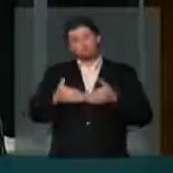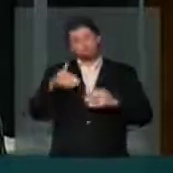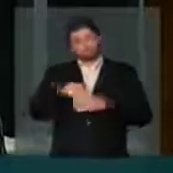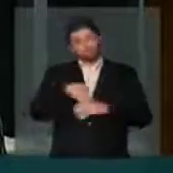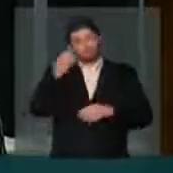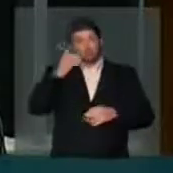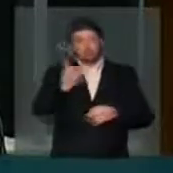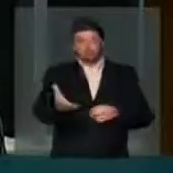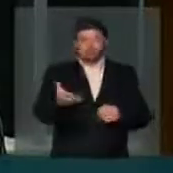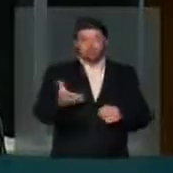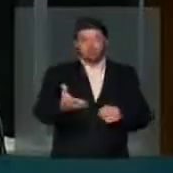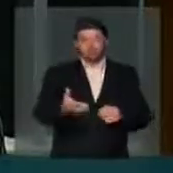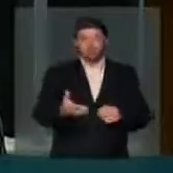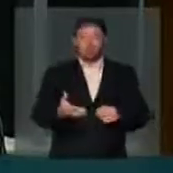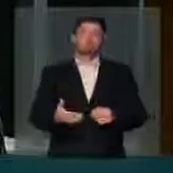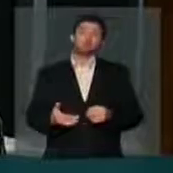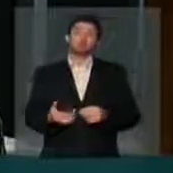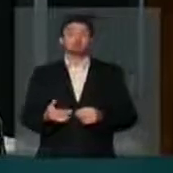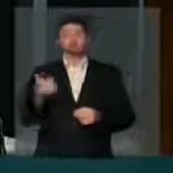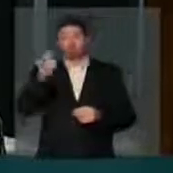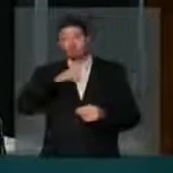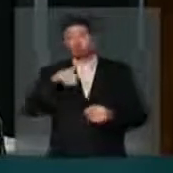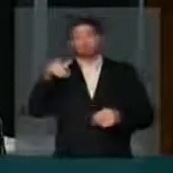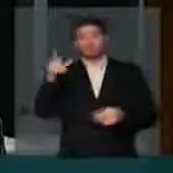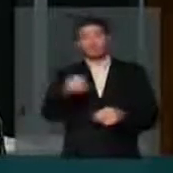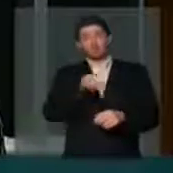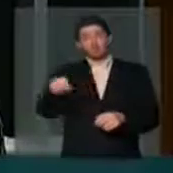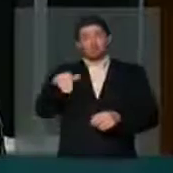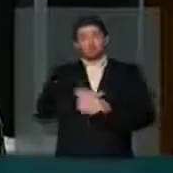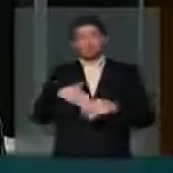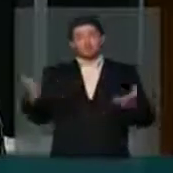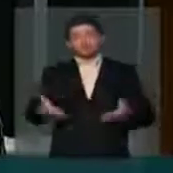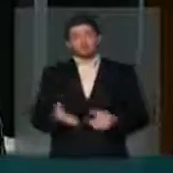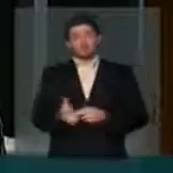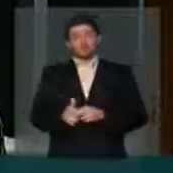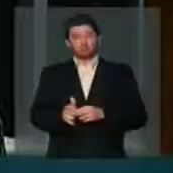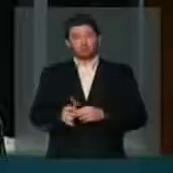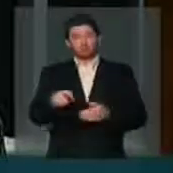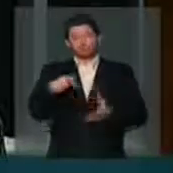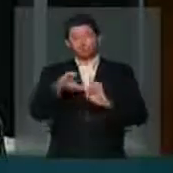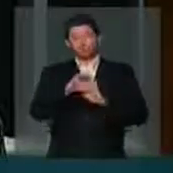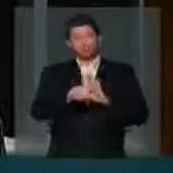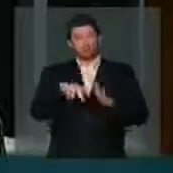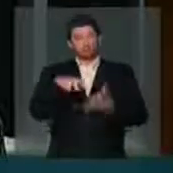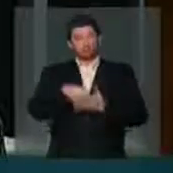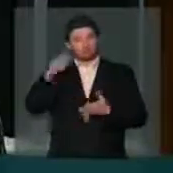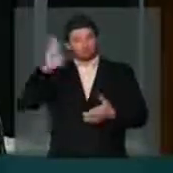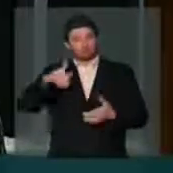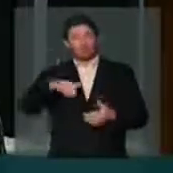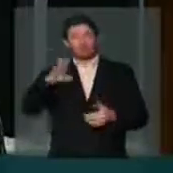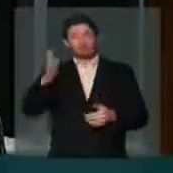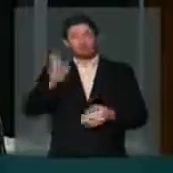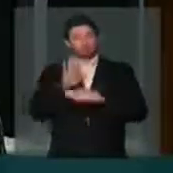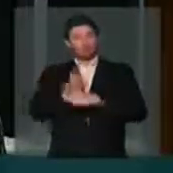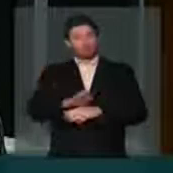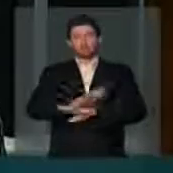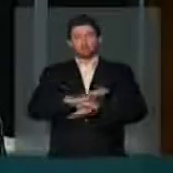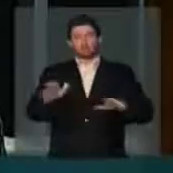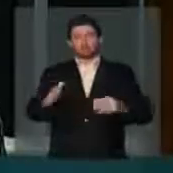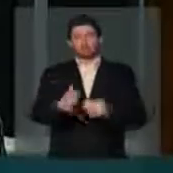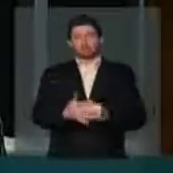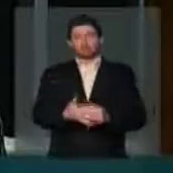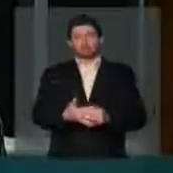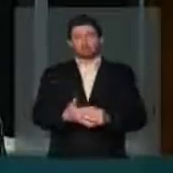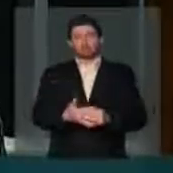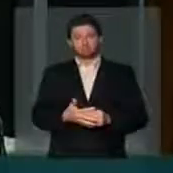voto dos deputados para que a gente retire de pauta esse projeto, porque o Código Penal brasileiro já dá conta de